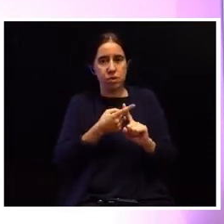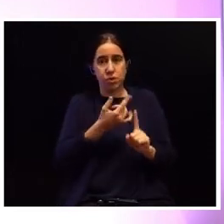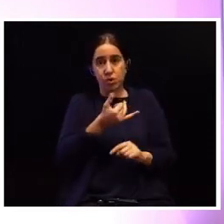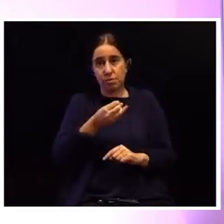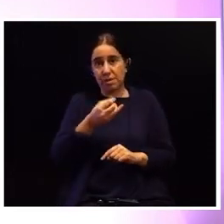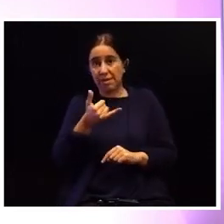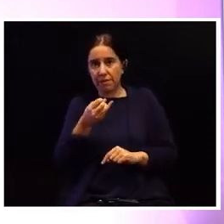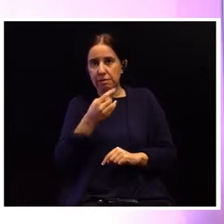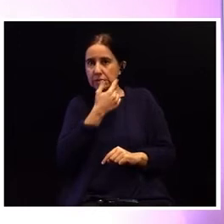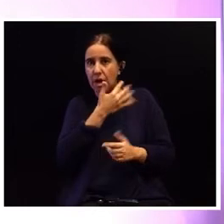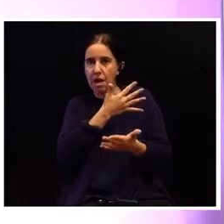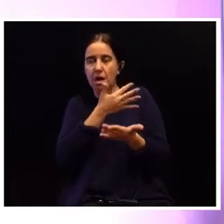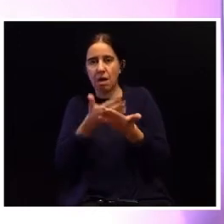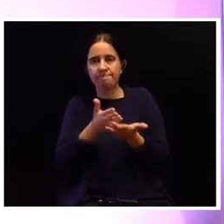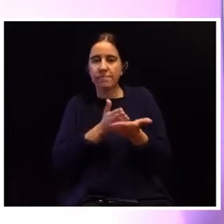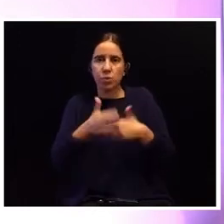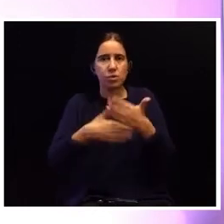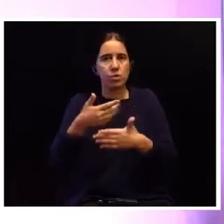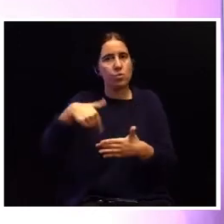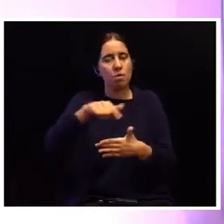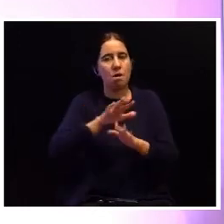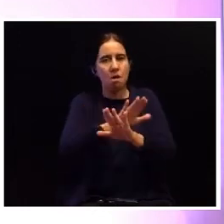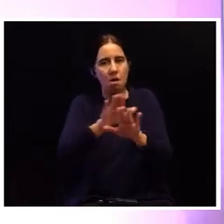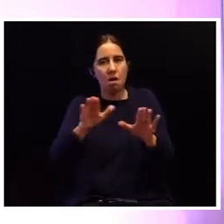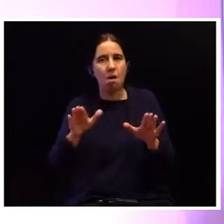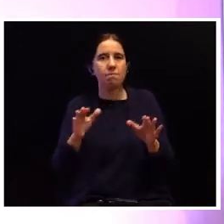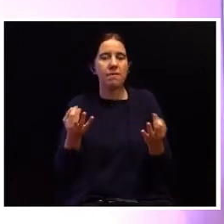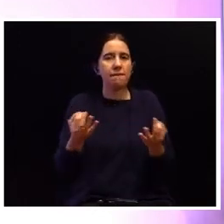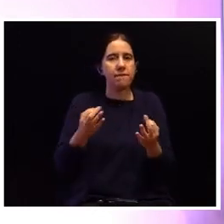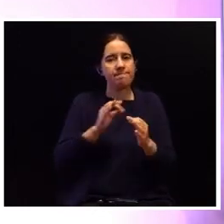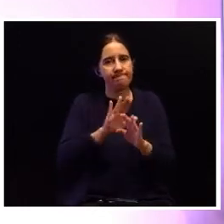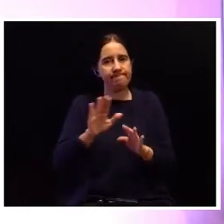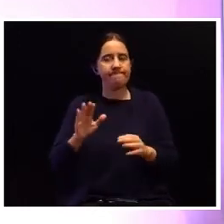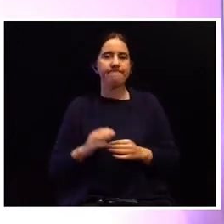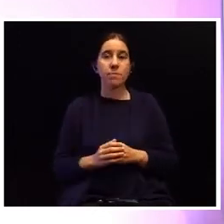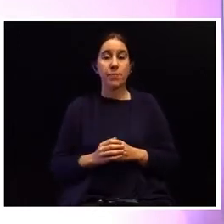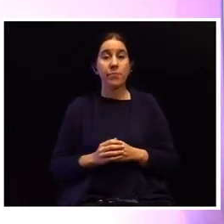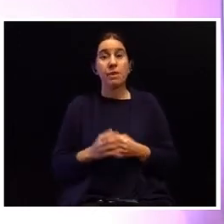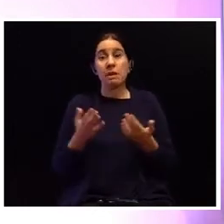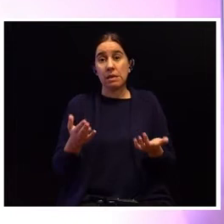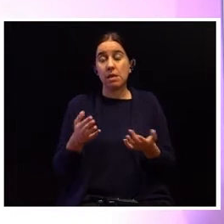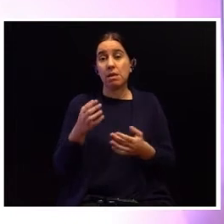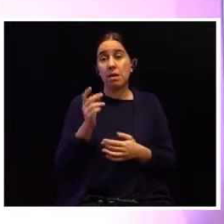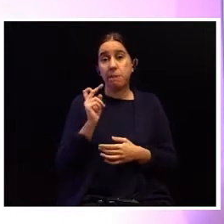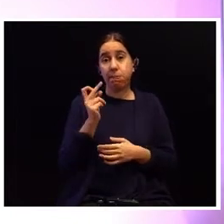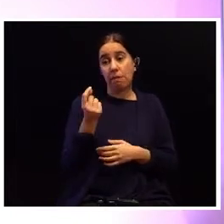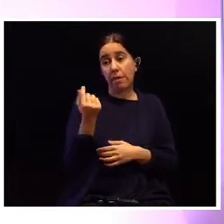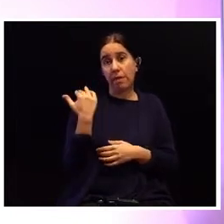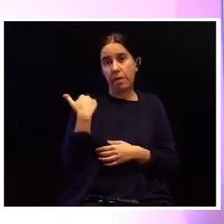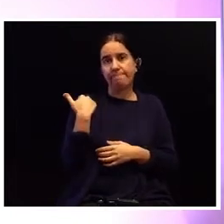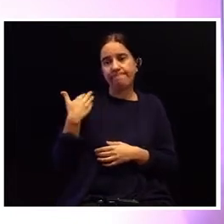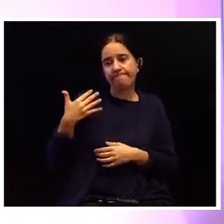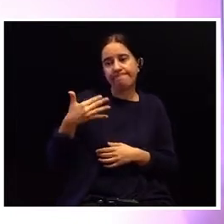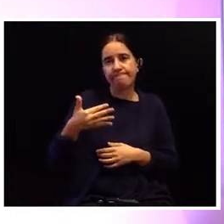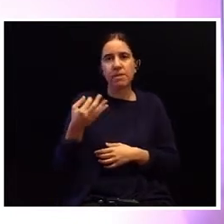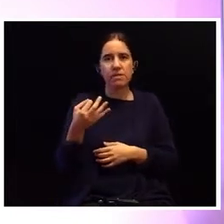e que continuamos ainda a atravessar. E os últimos anos têm sido de